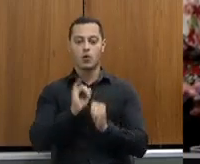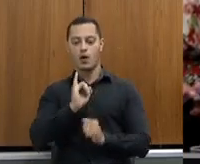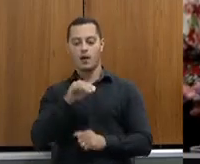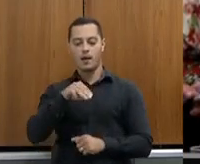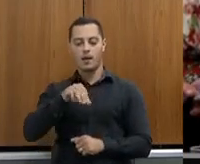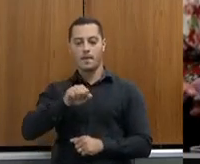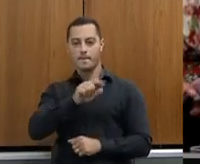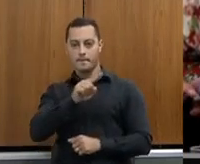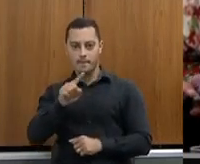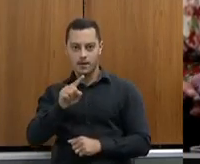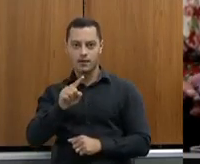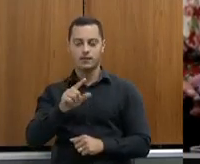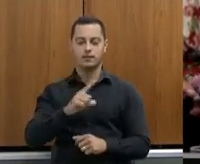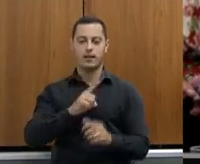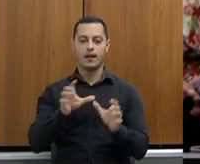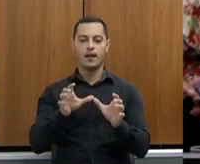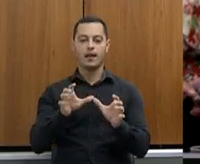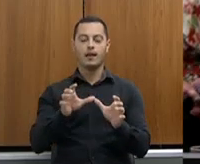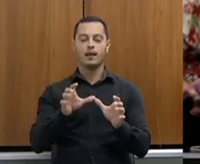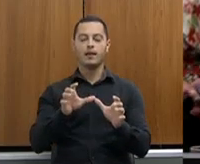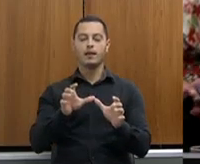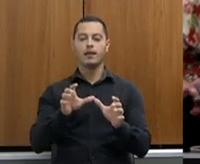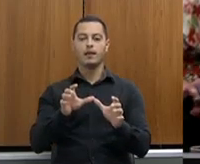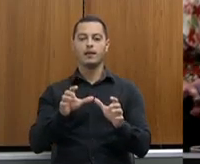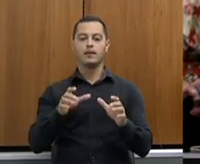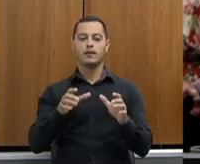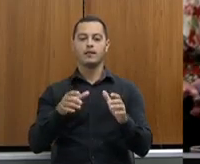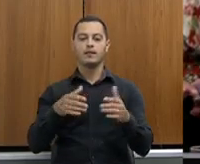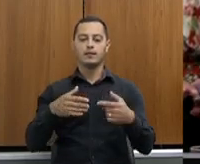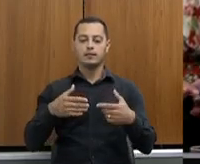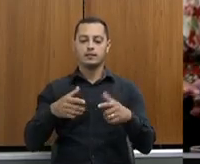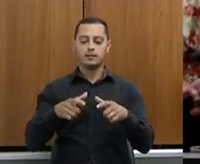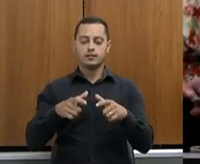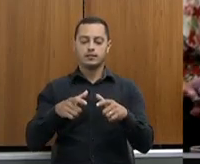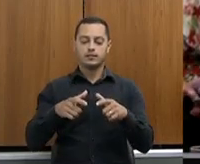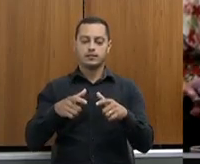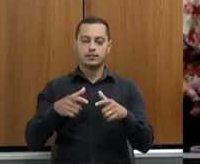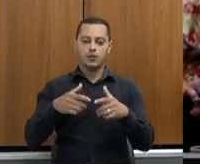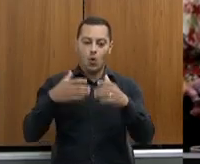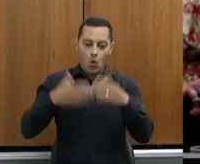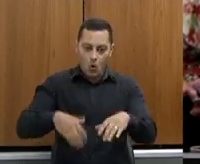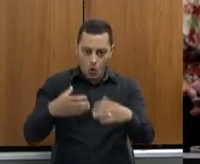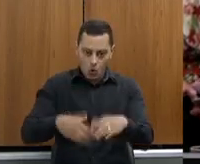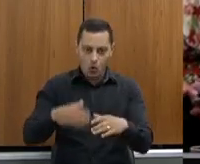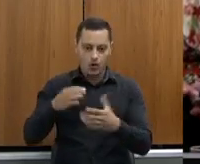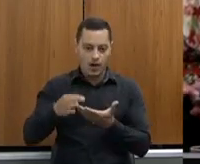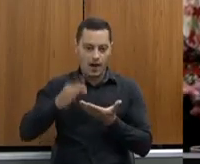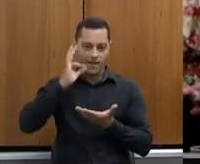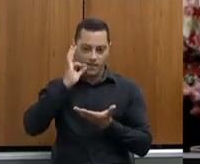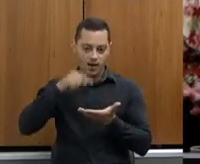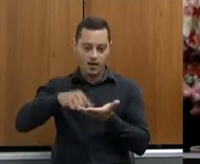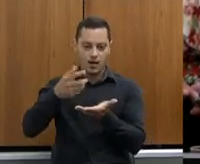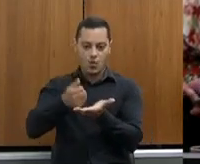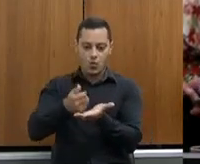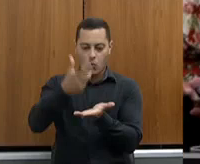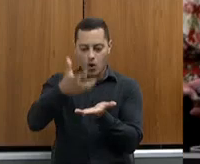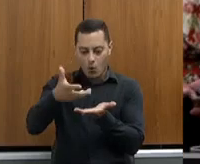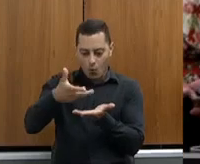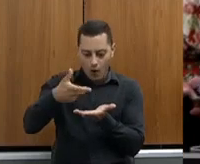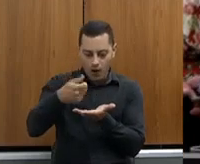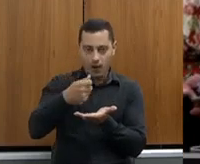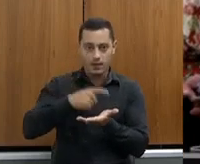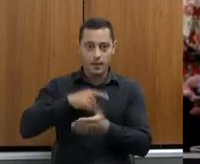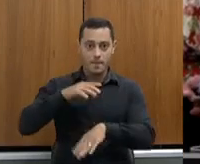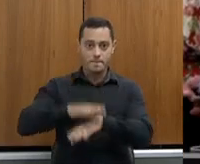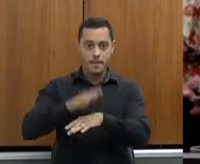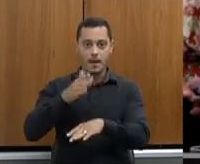o Circuito Mineiro dos Cafés, nós temos aí a questão do concurso de qualidade do café, que participou mais de